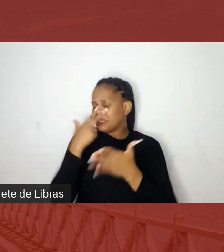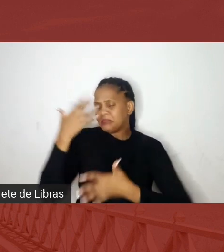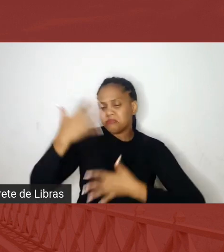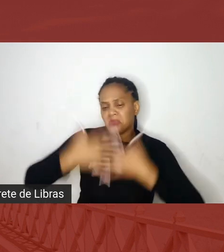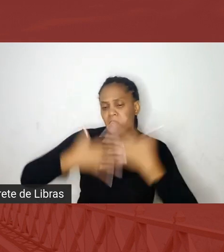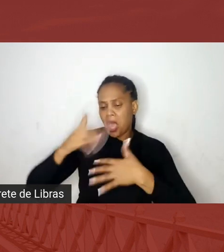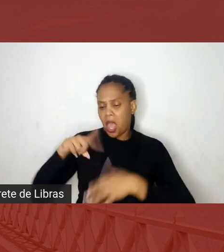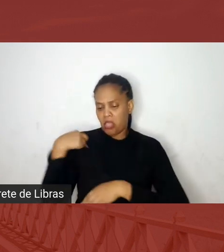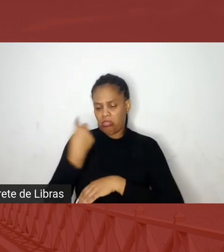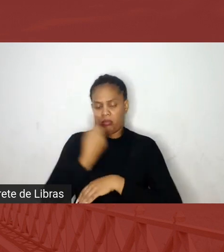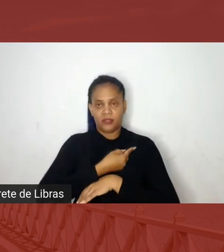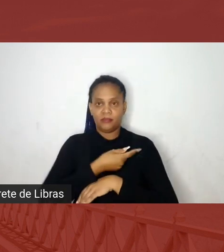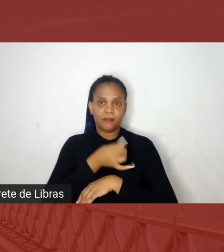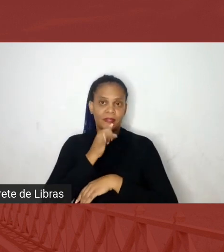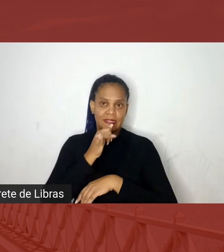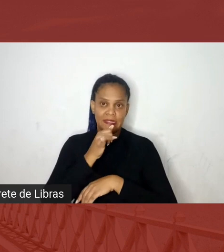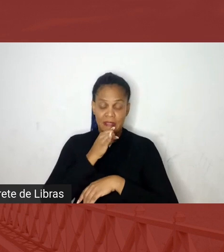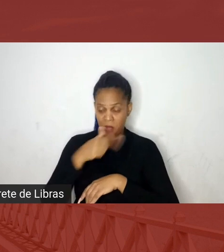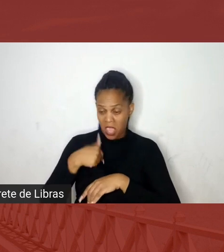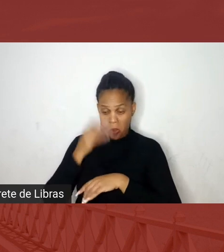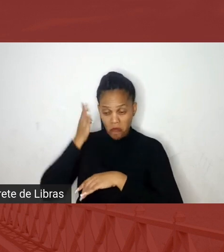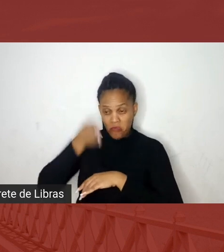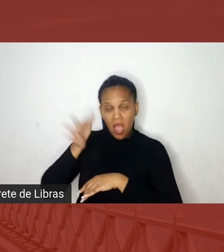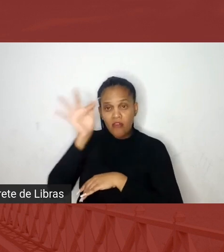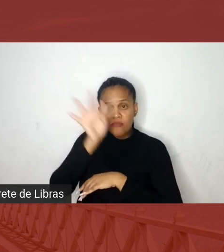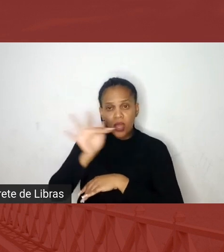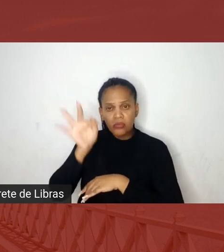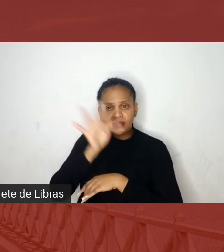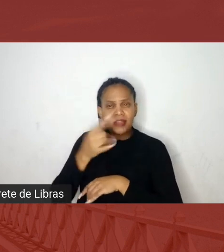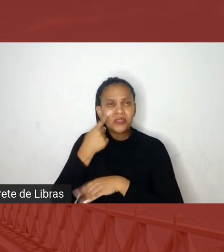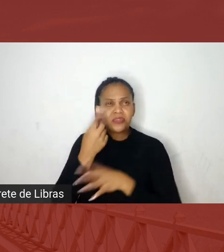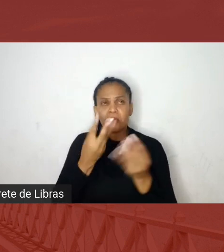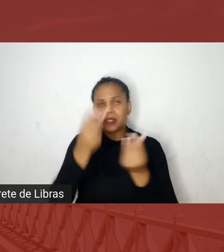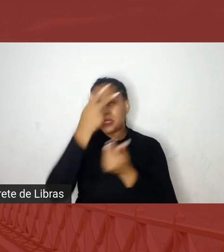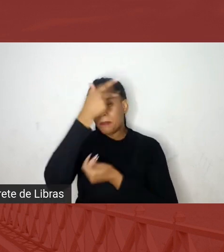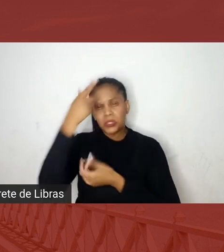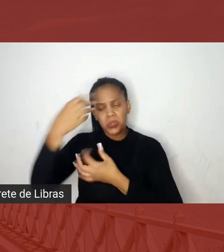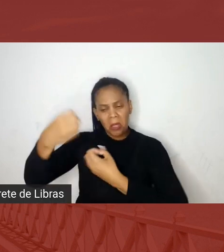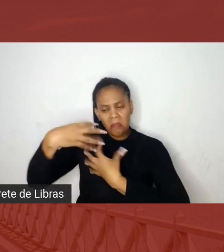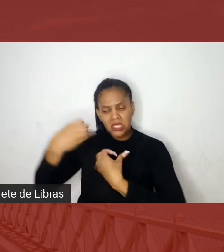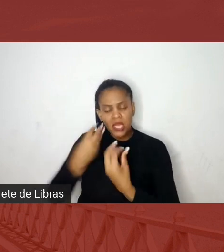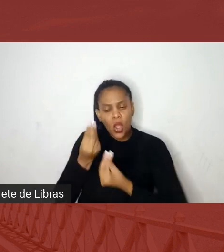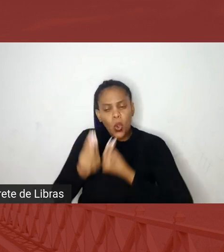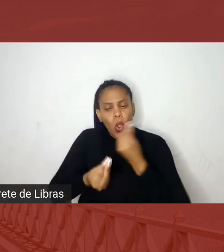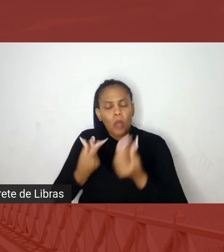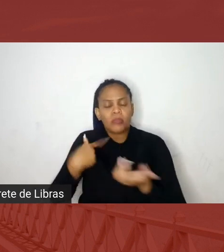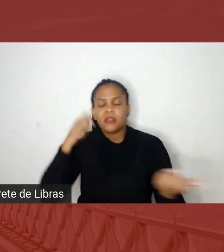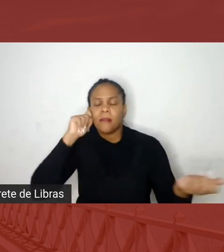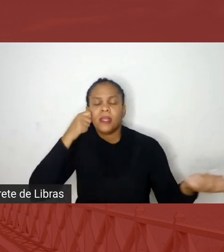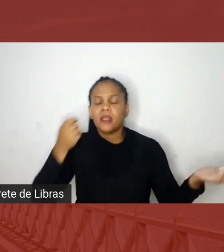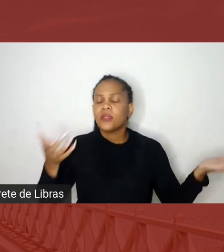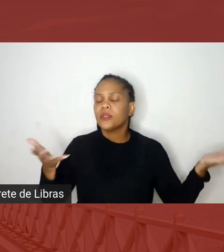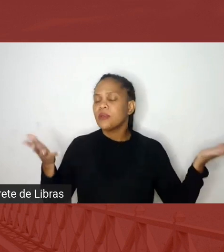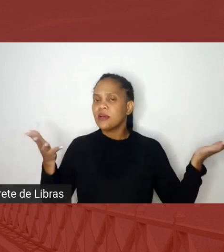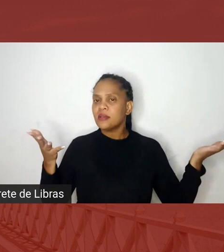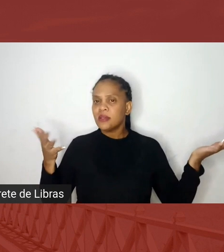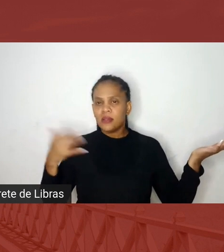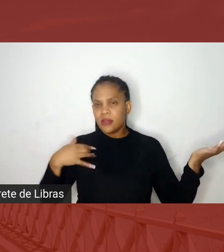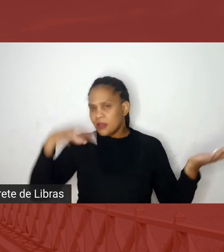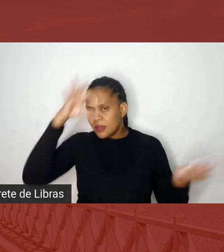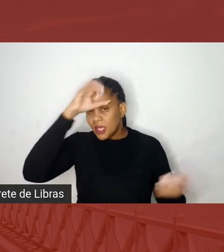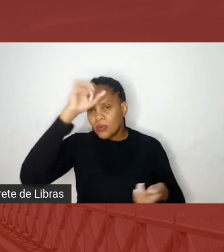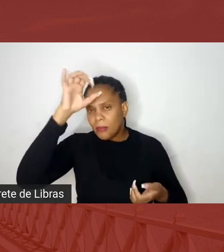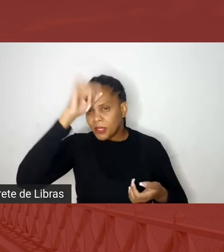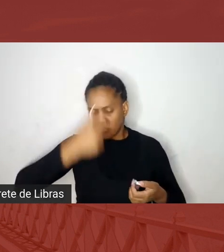exemplo, eu, quando eu tava na universidade, eu vi muita gente querendo me ensinar a ser negro, pô, eu aprendi a ser negro, fui dentro da capoeira,